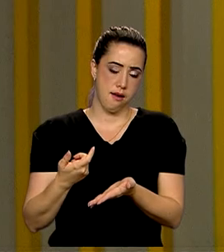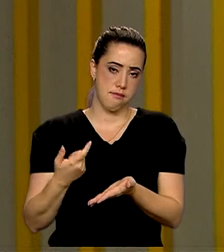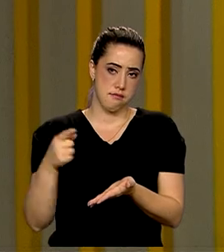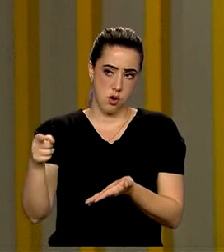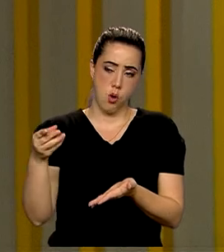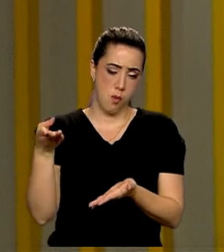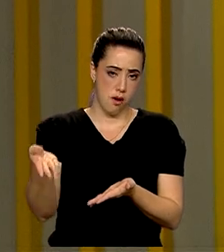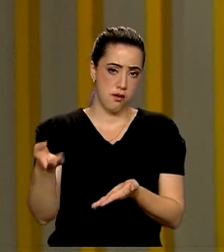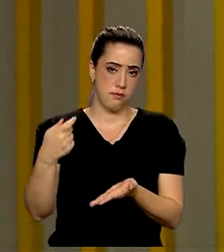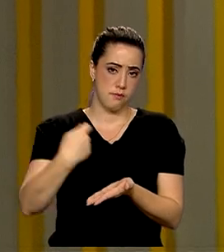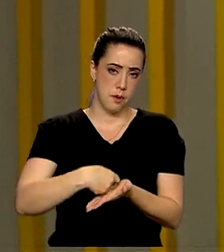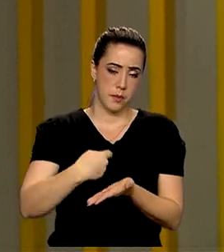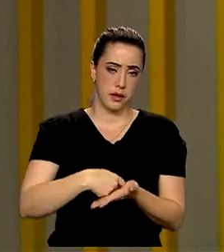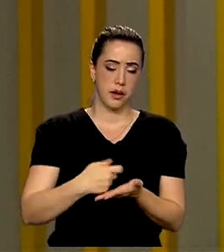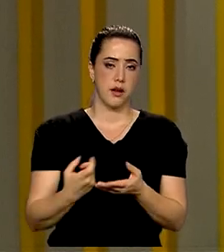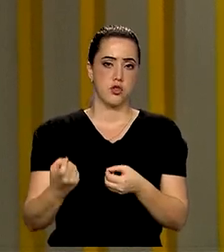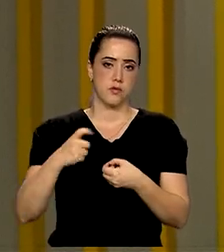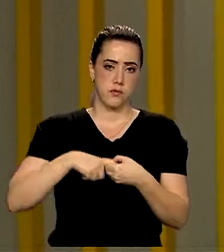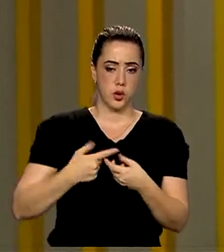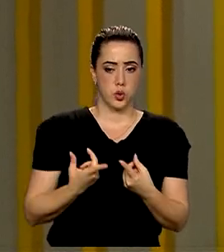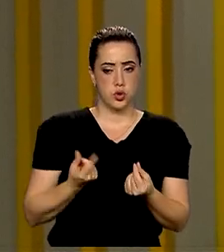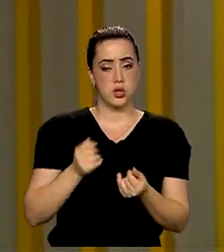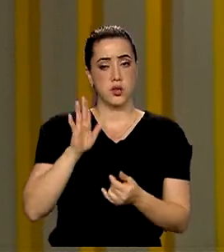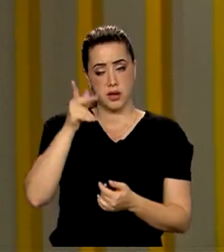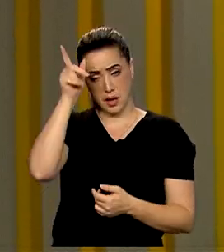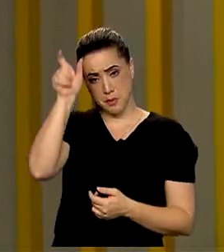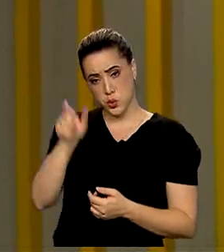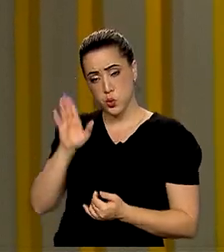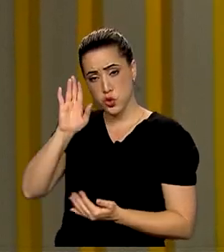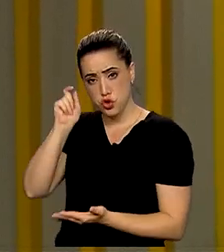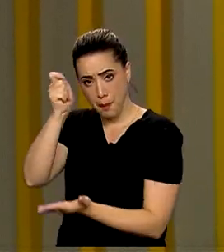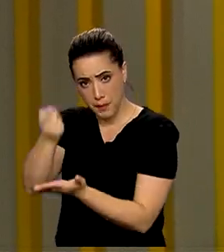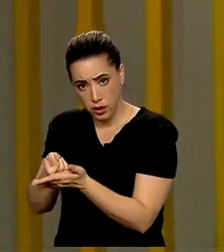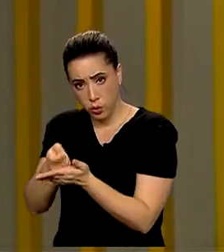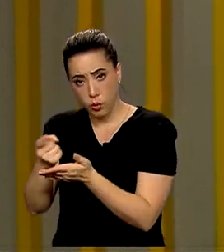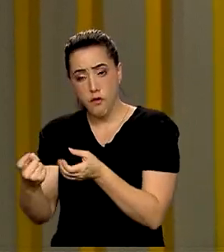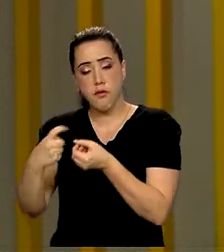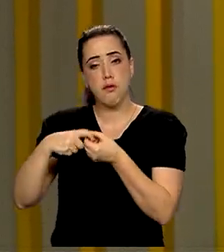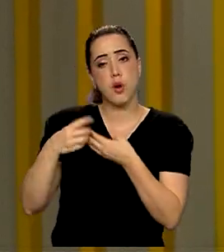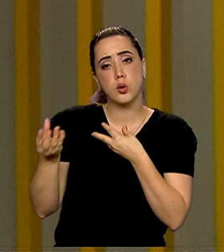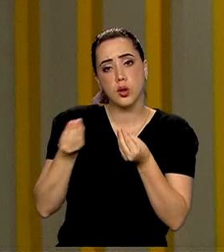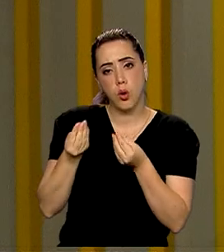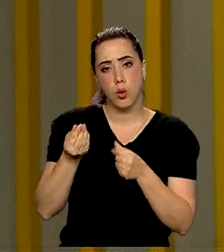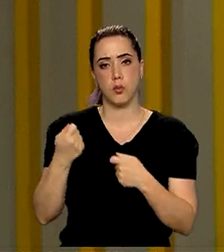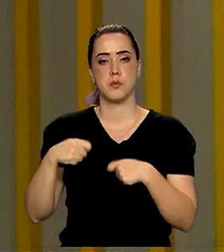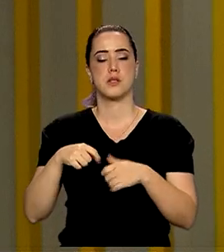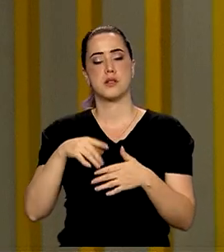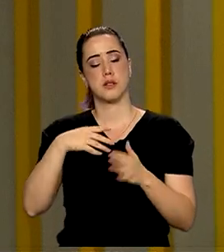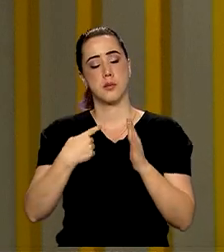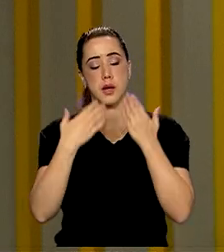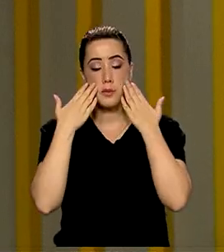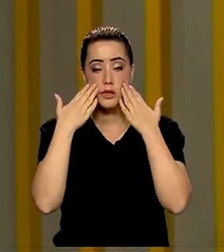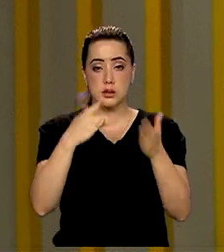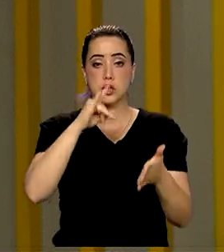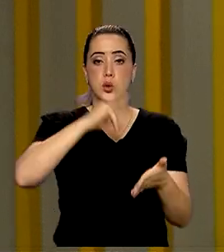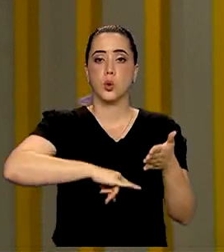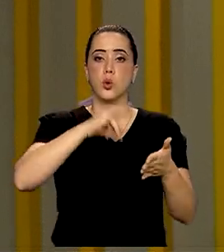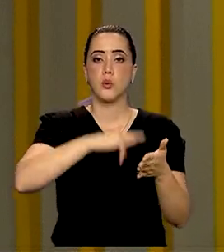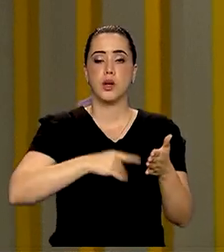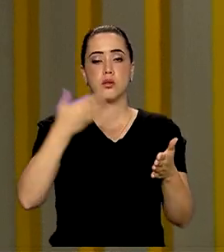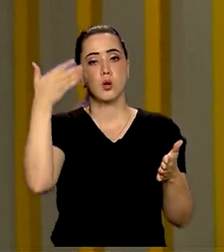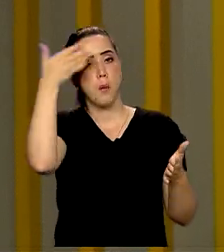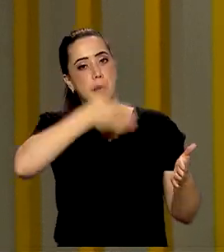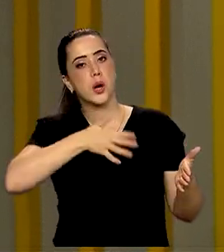estorno ou reembolso e os canais de atendimento disponíveis, além de apresentar documentação que comprove todas as